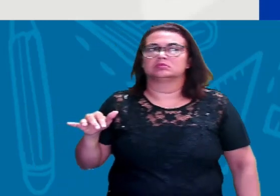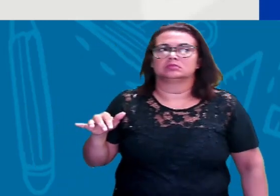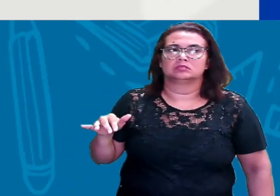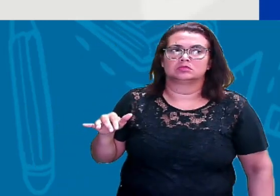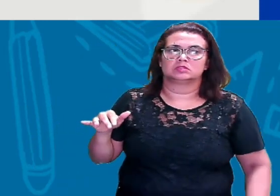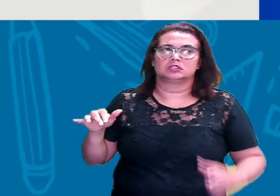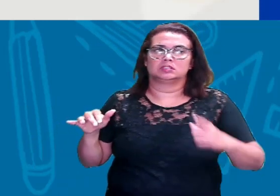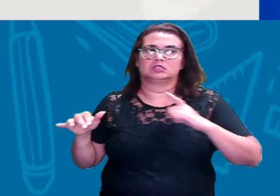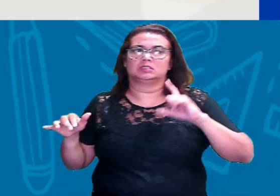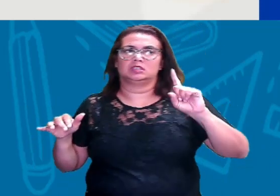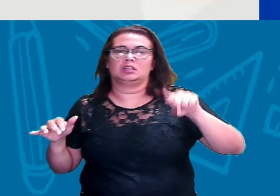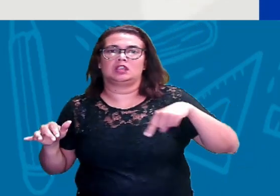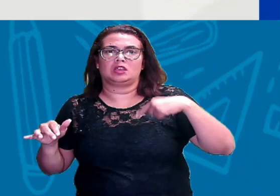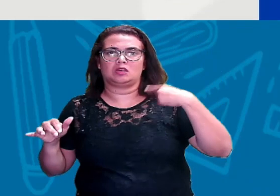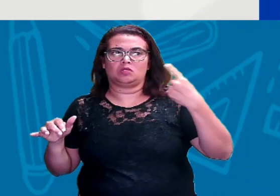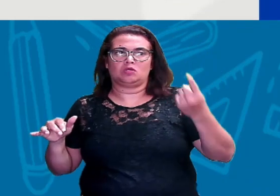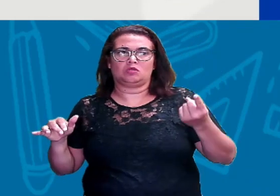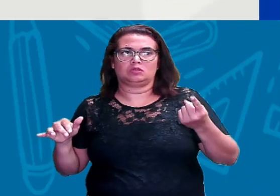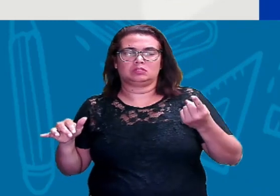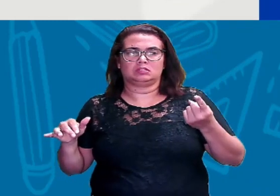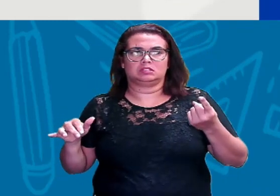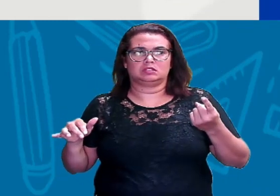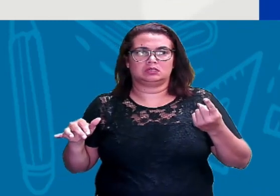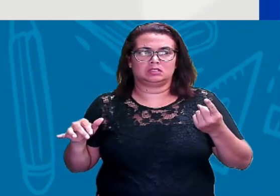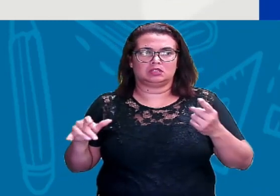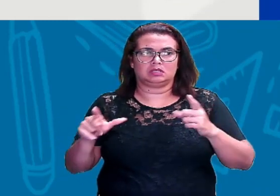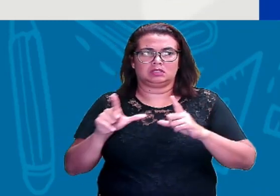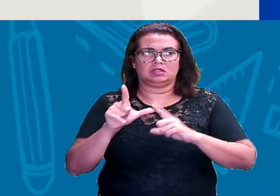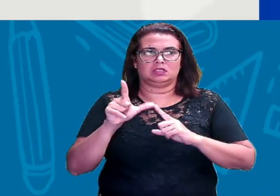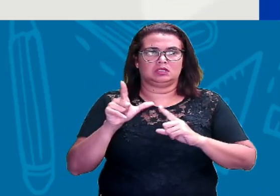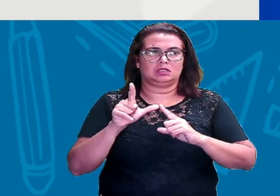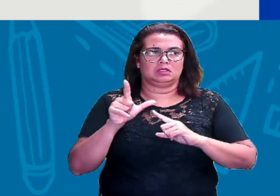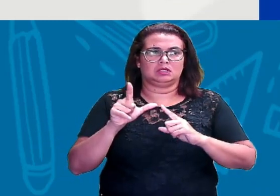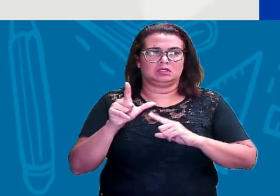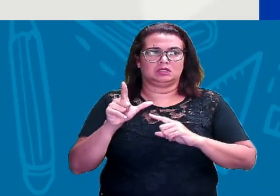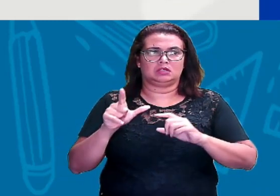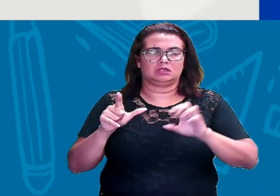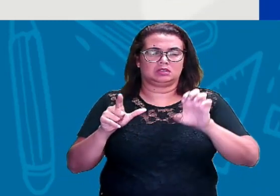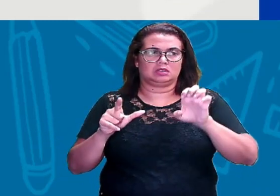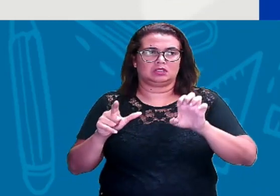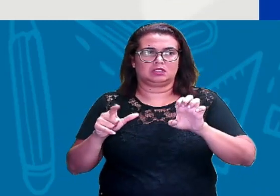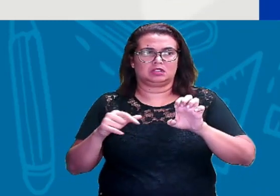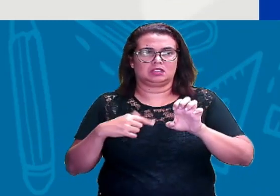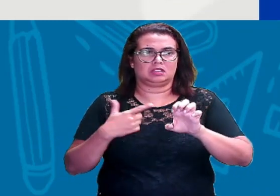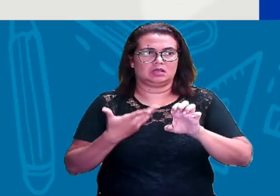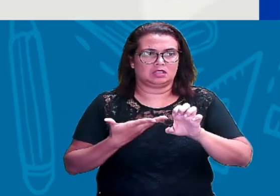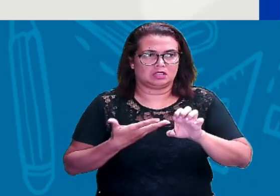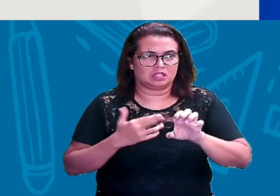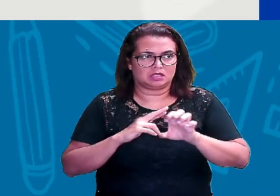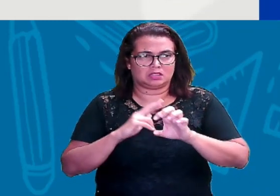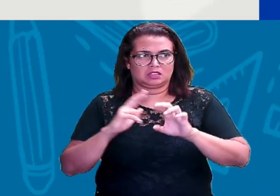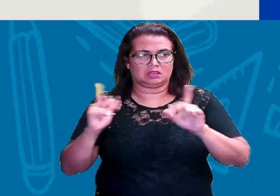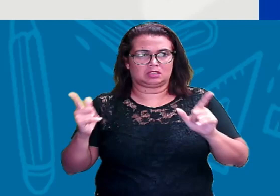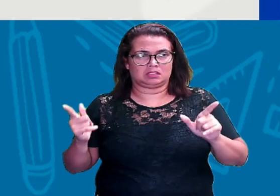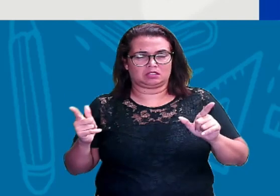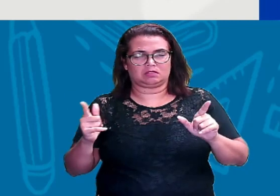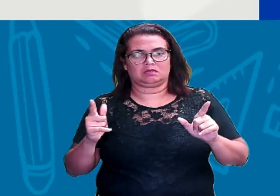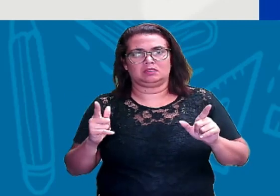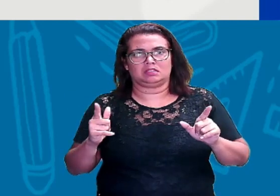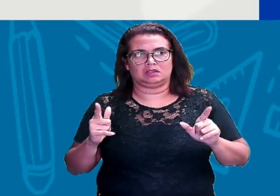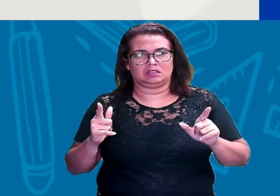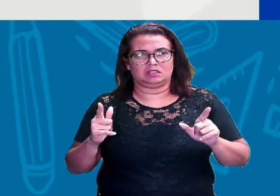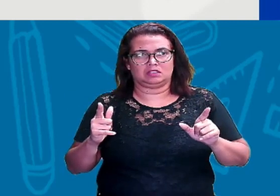letra extra que a gente não tem hoje, que é exatamente essa letrinha E aí que a gente usa muito em alguns